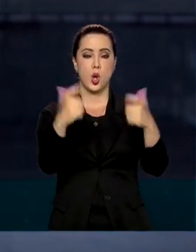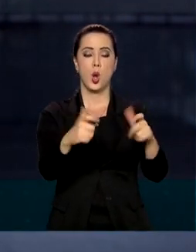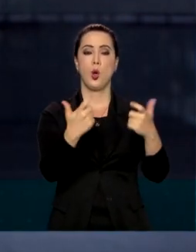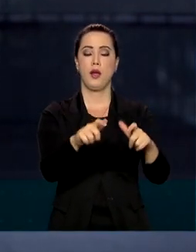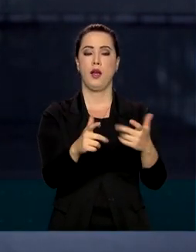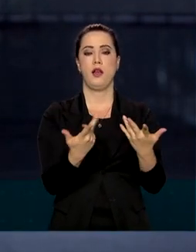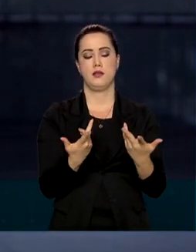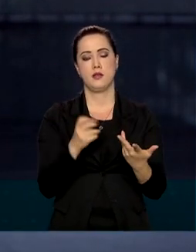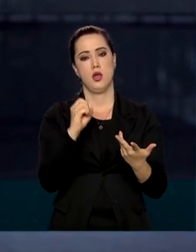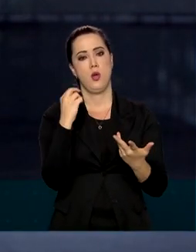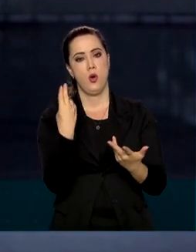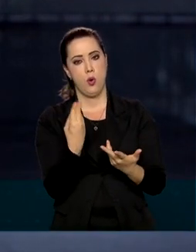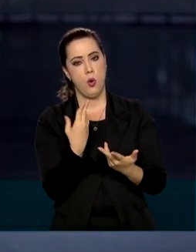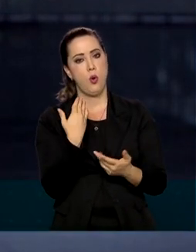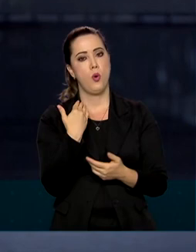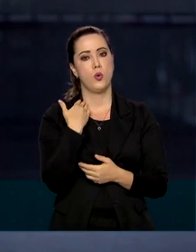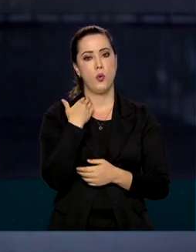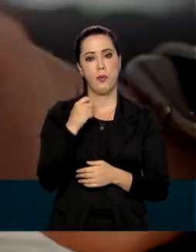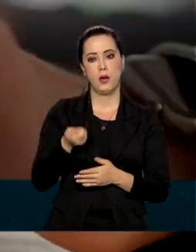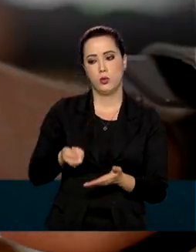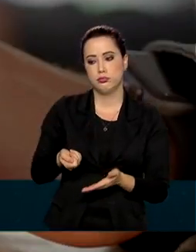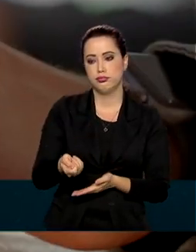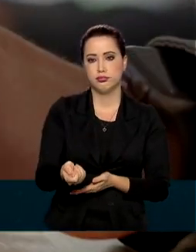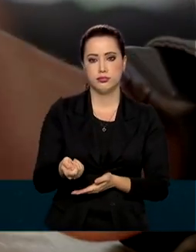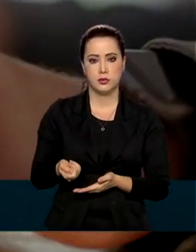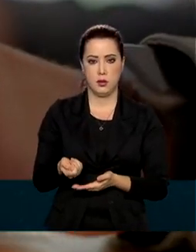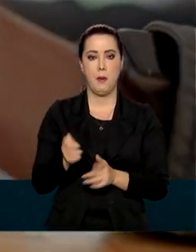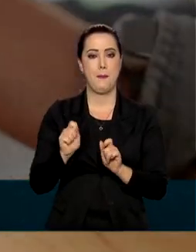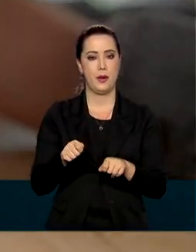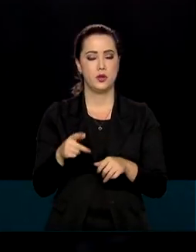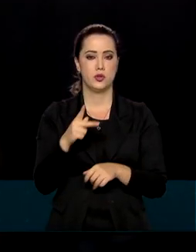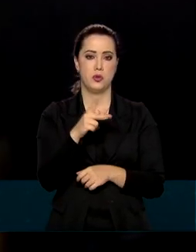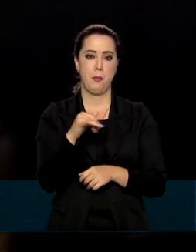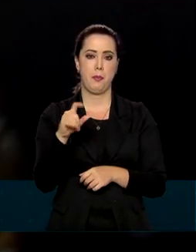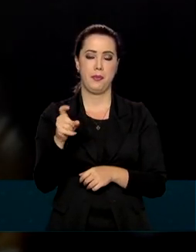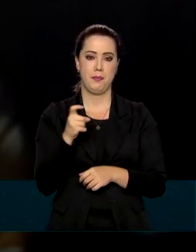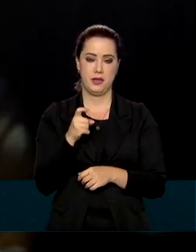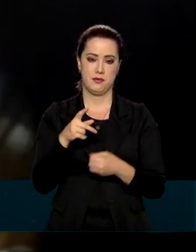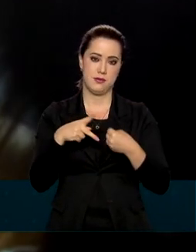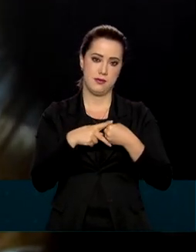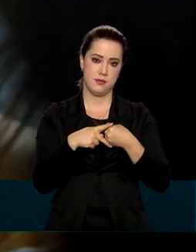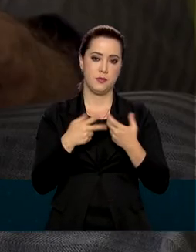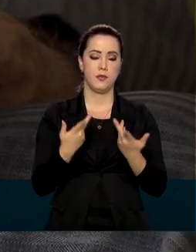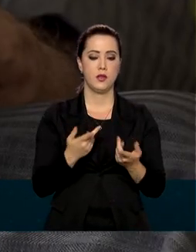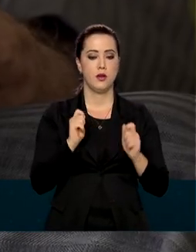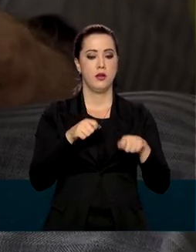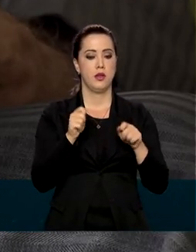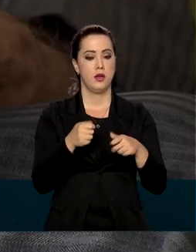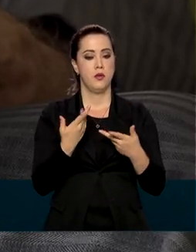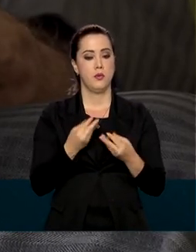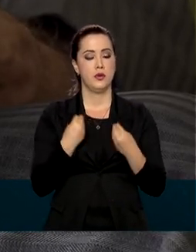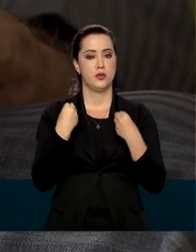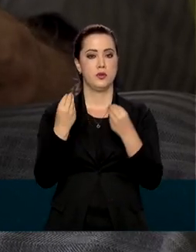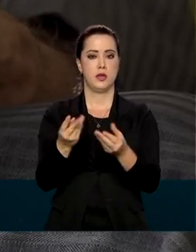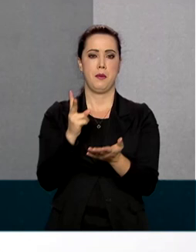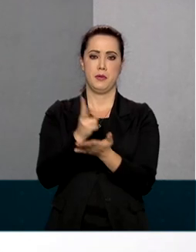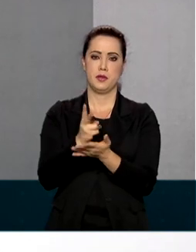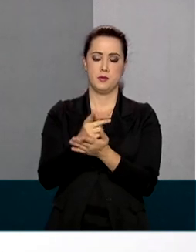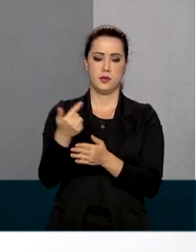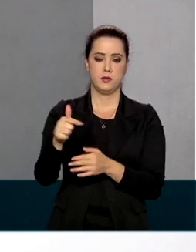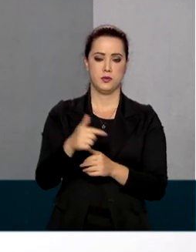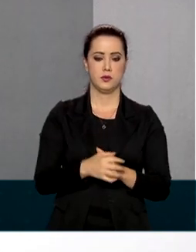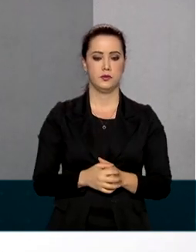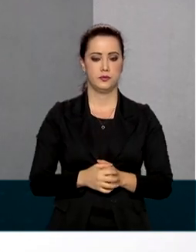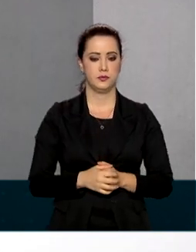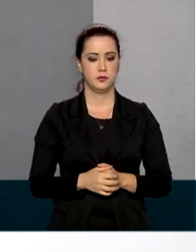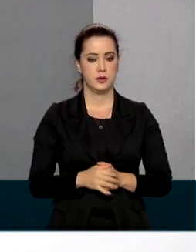comerciais ou nos caixas eletrônicos. É possível realizar um PIX mesmo que a conta de destino não tenha uma chave cadastrada. Se a